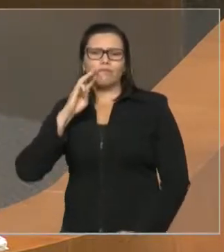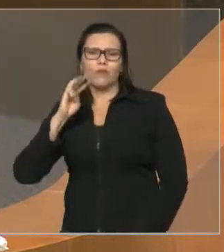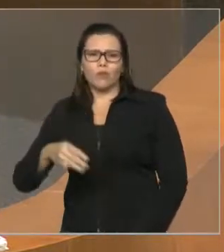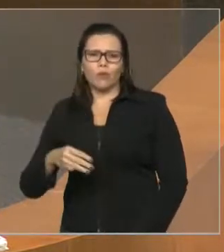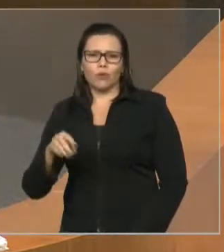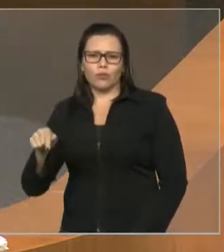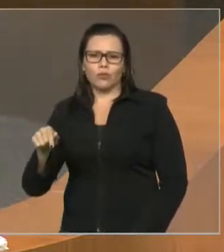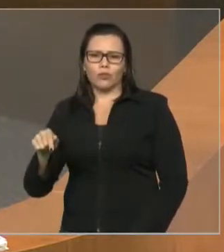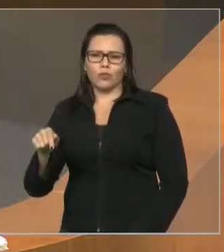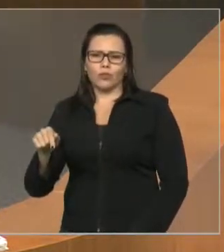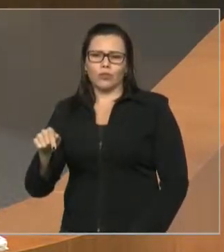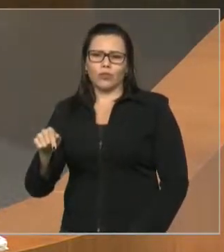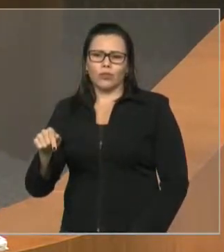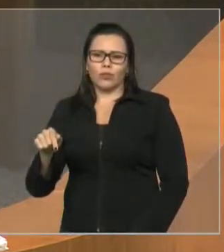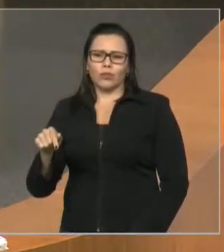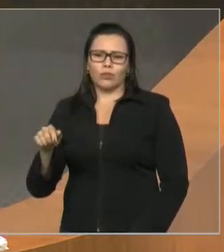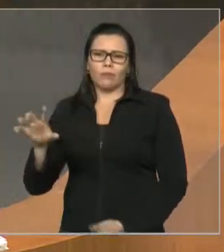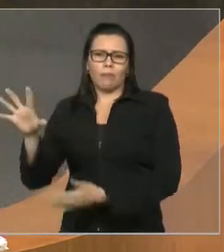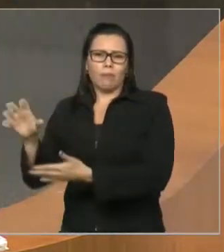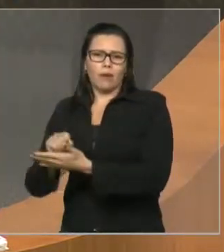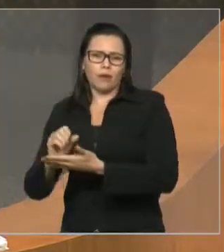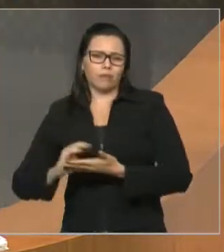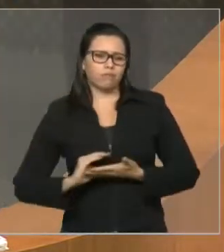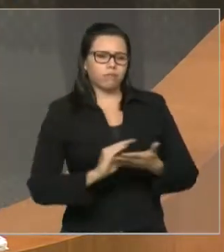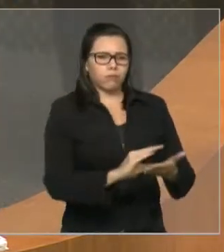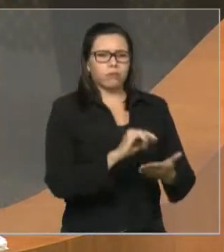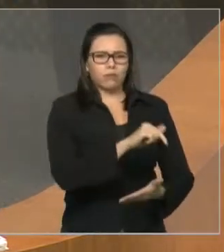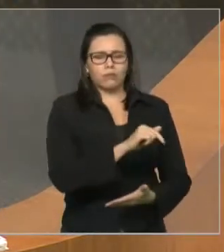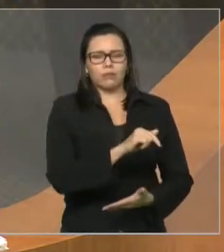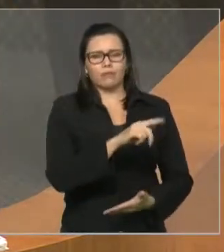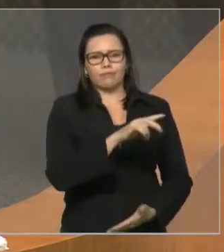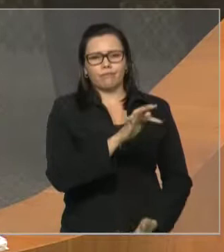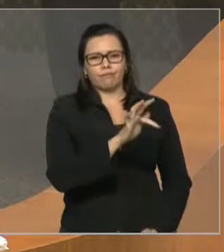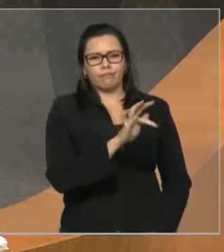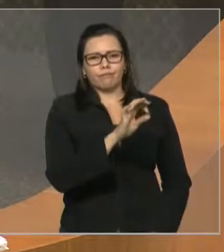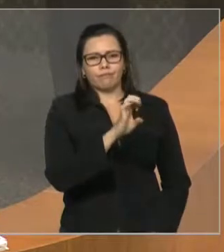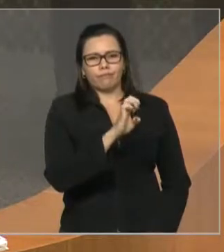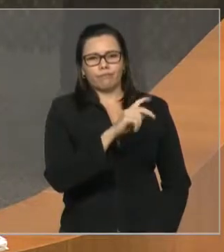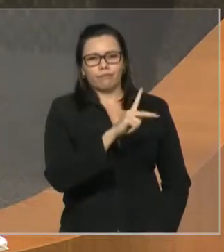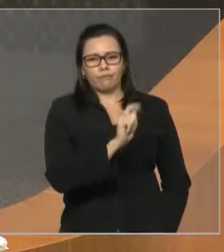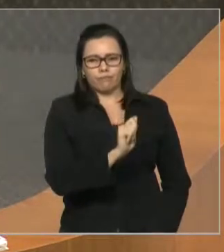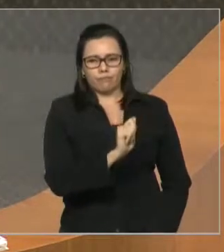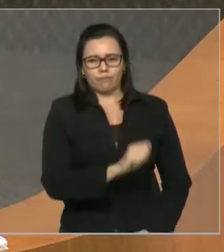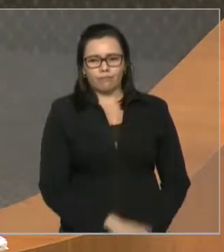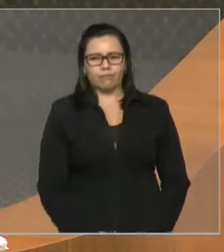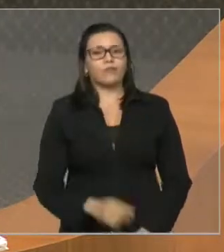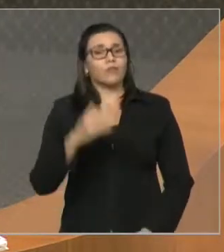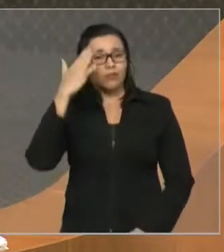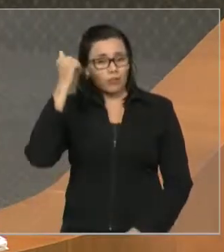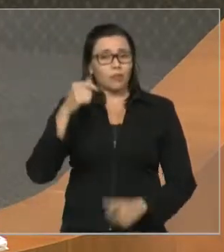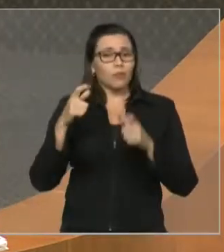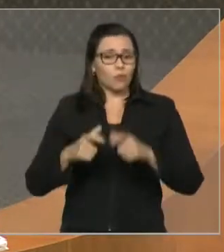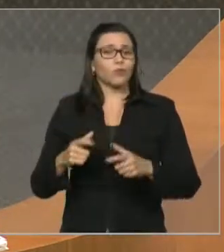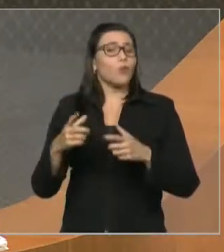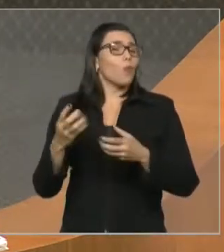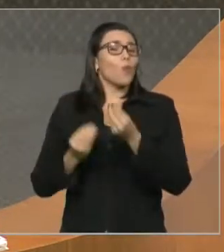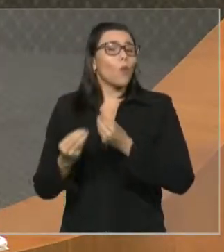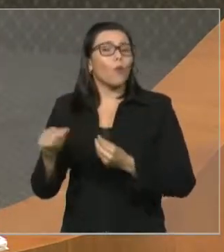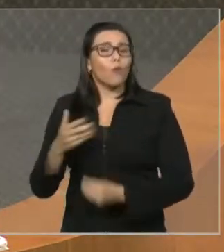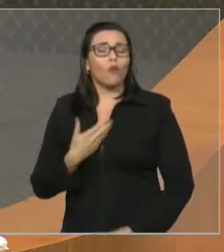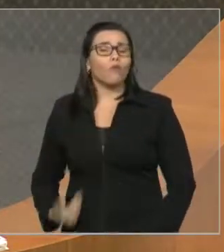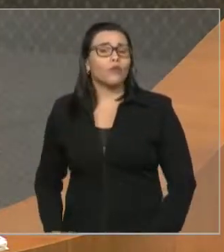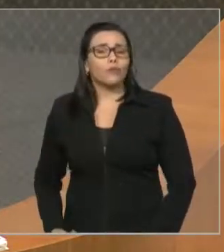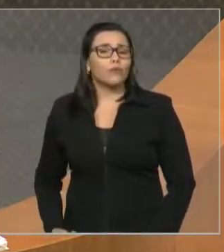milhões de reais de alguma coisa e joga para o FEPA. Vocês sabem onde ele foi buscar esse dinheiro? Em